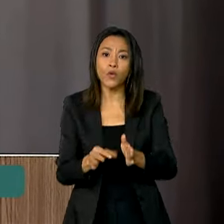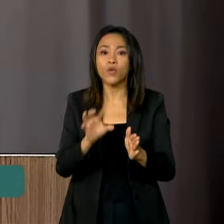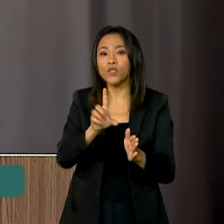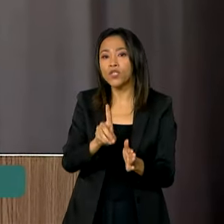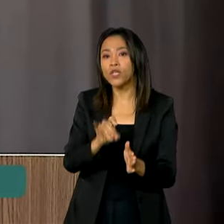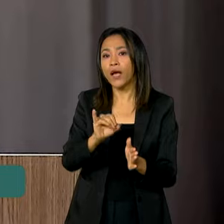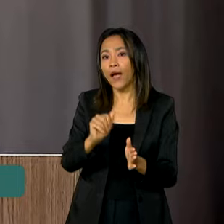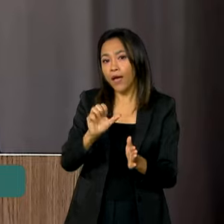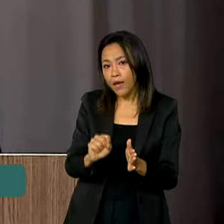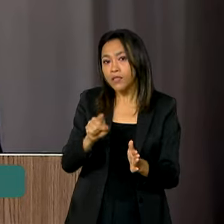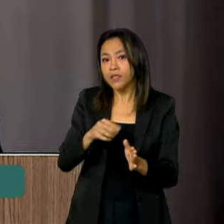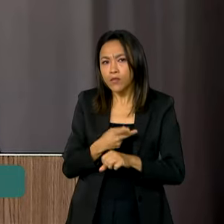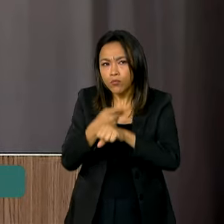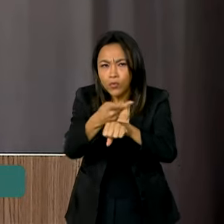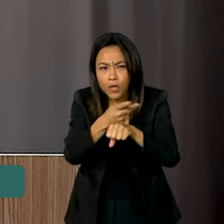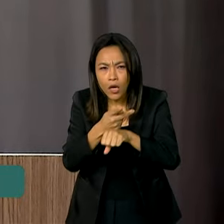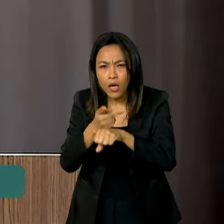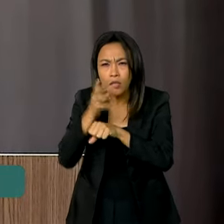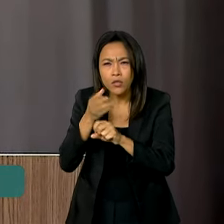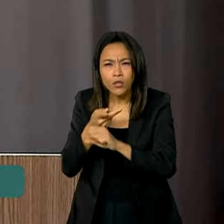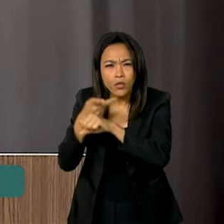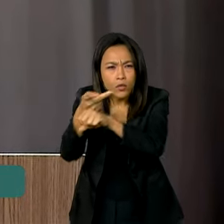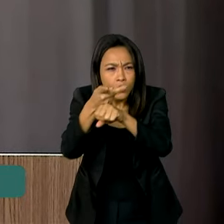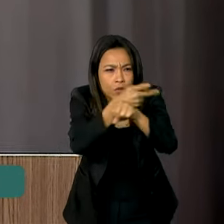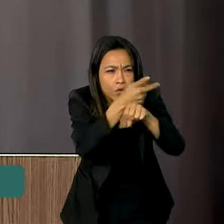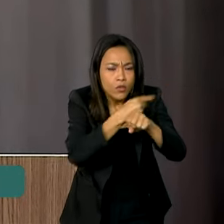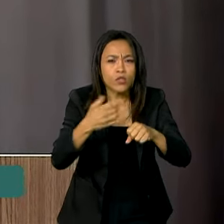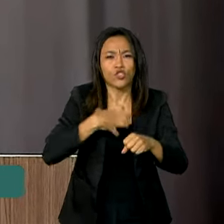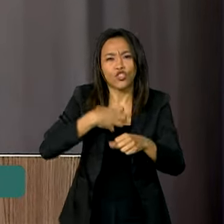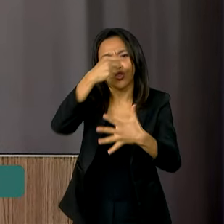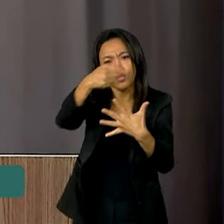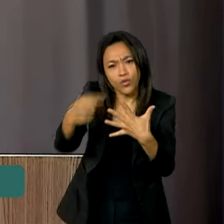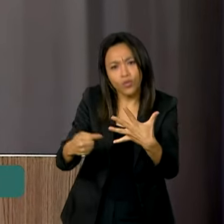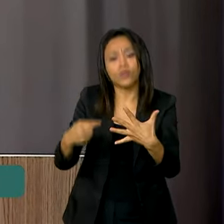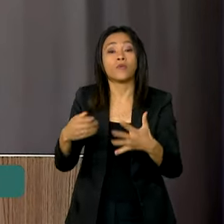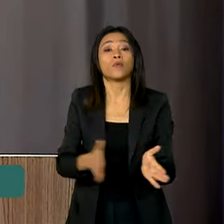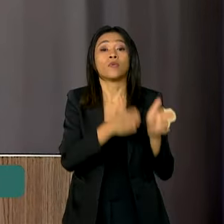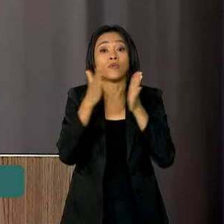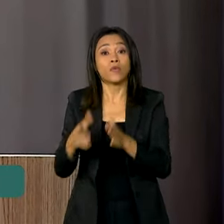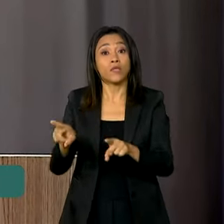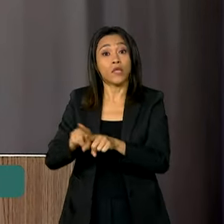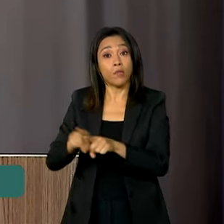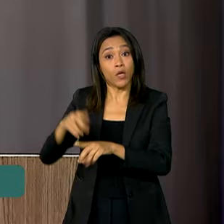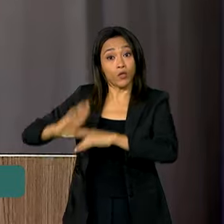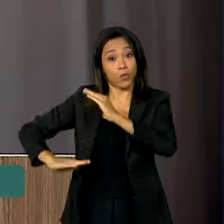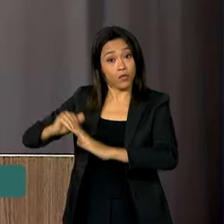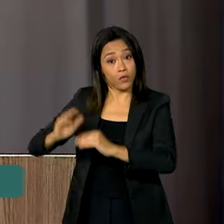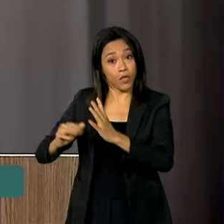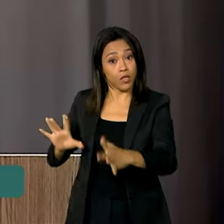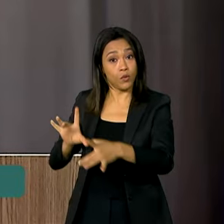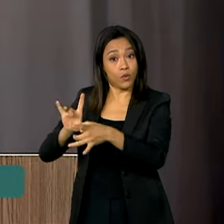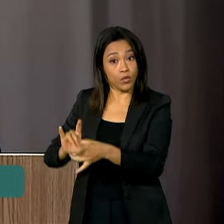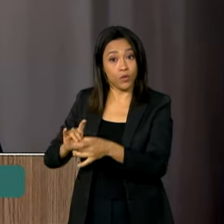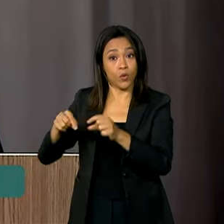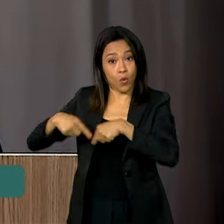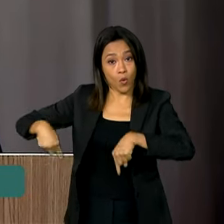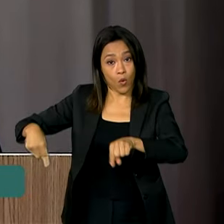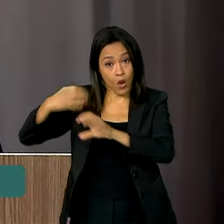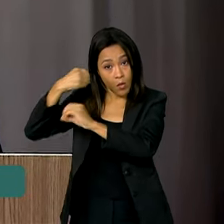para intensificar a busca ativa de sintomáticos. sensibilizamos a nossa vigilância a partir do laboratório e,